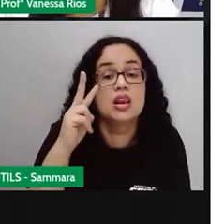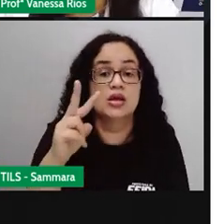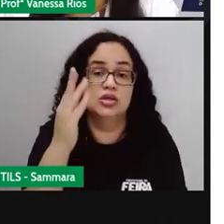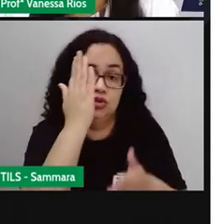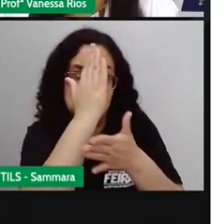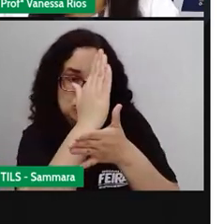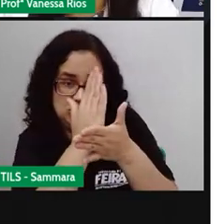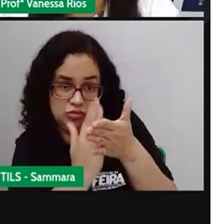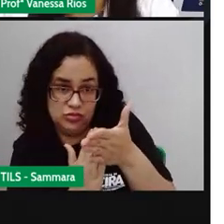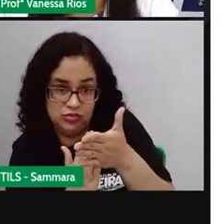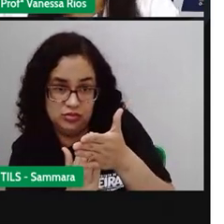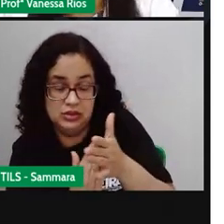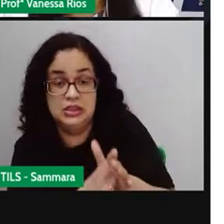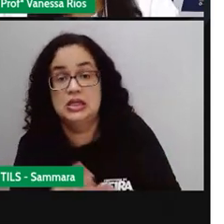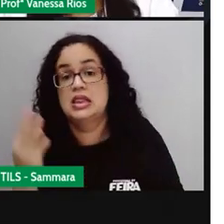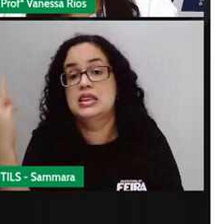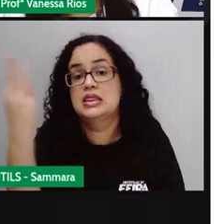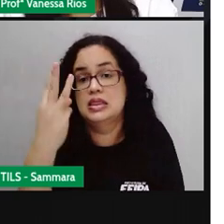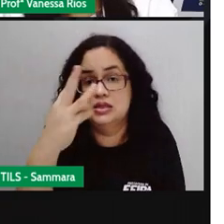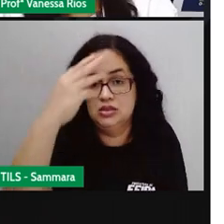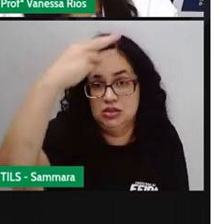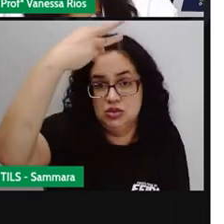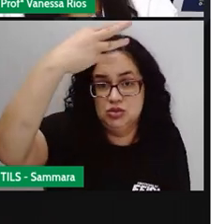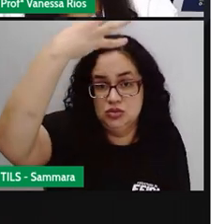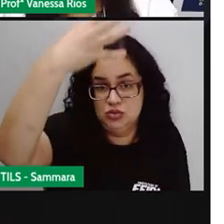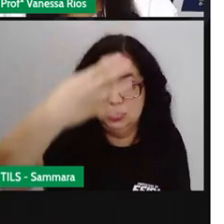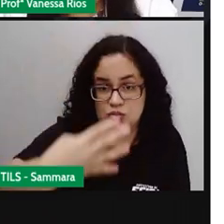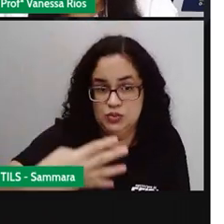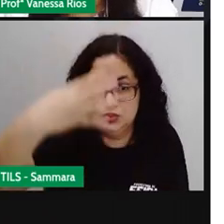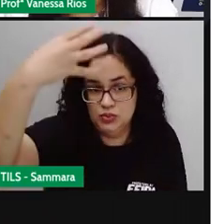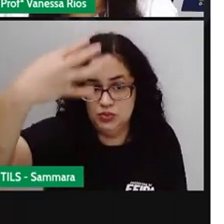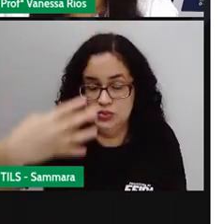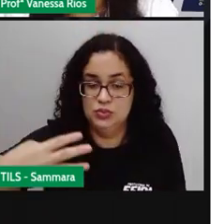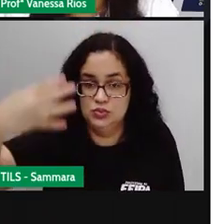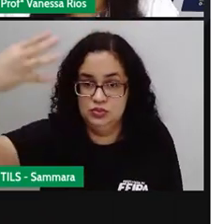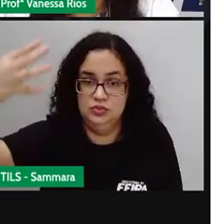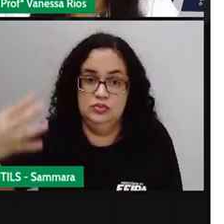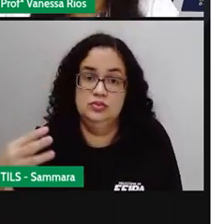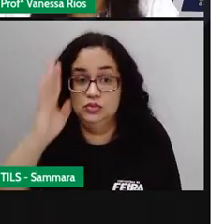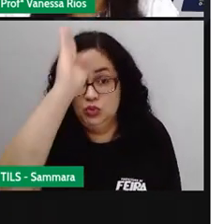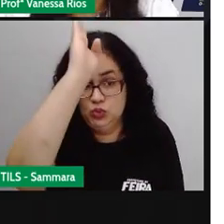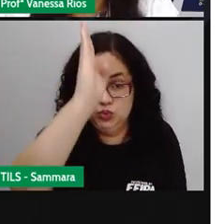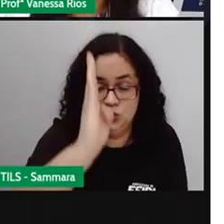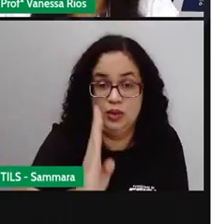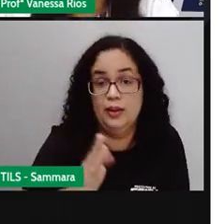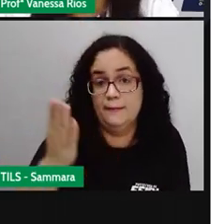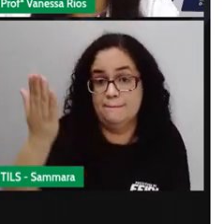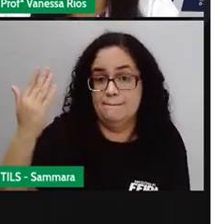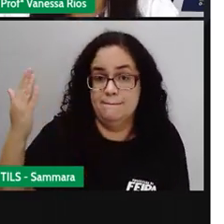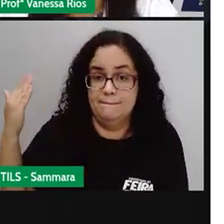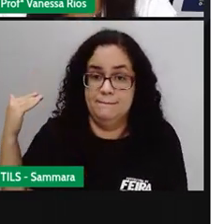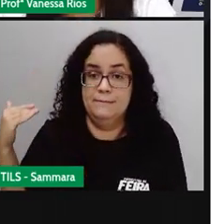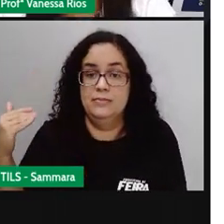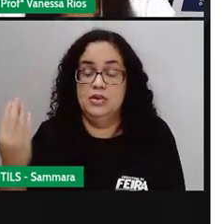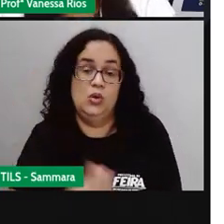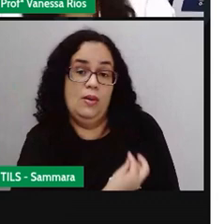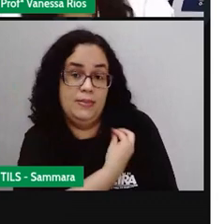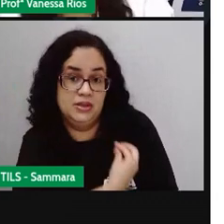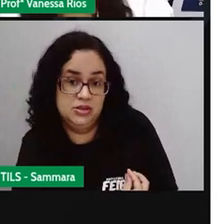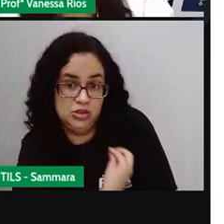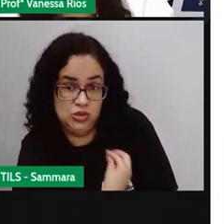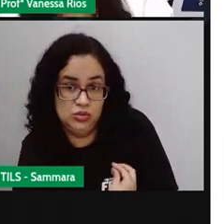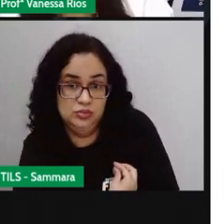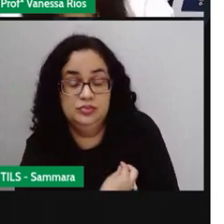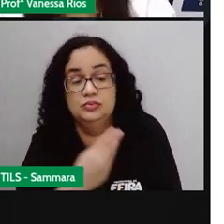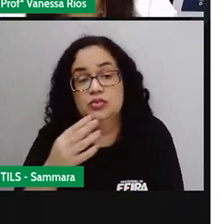Dividiu essa tabela em três colunas. Uma coluna para o passado, uma coluna para